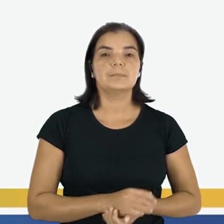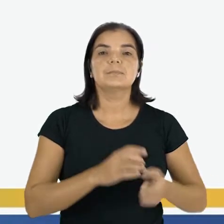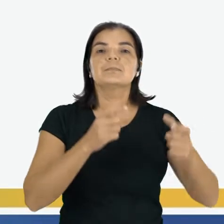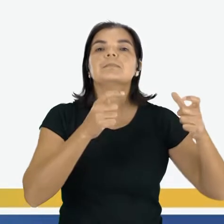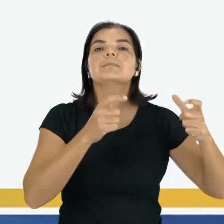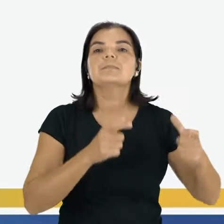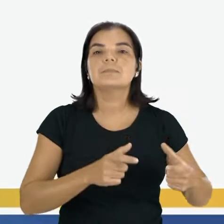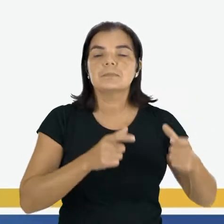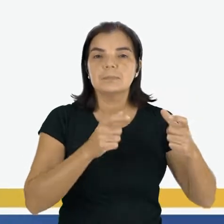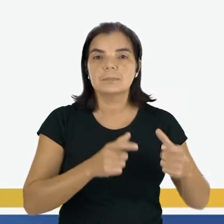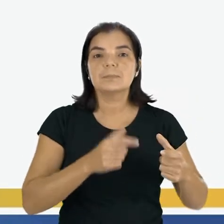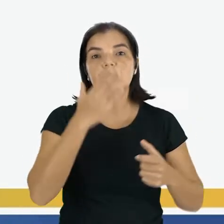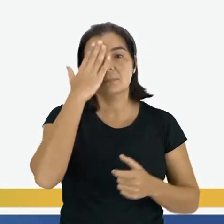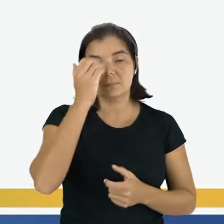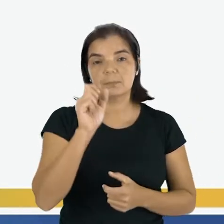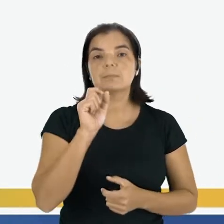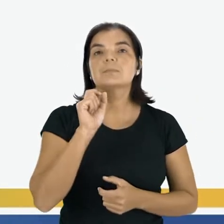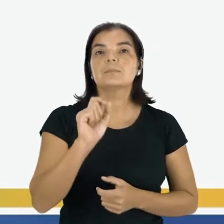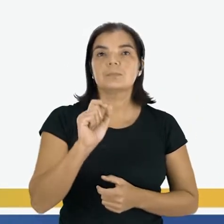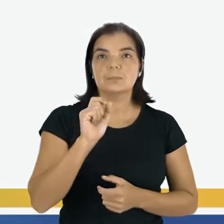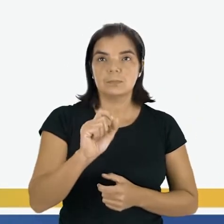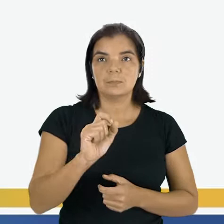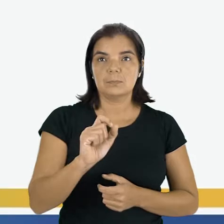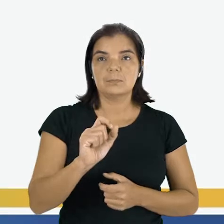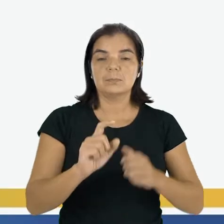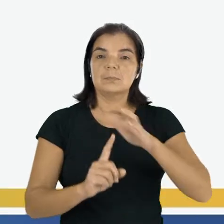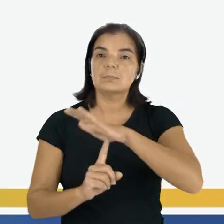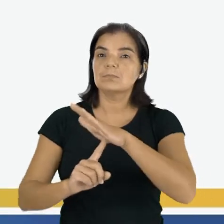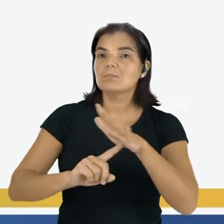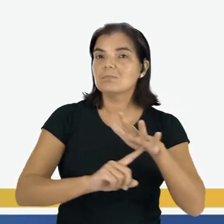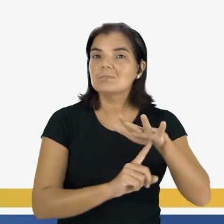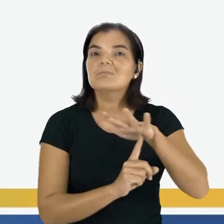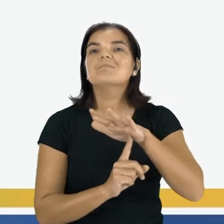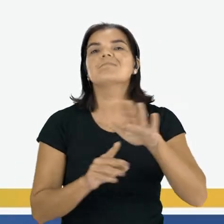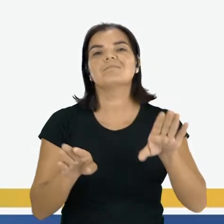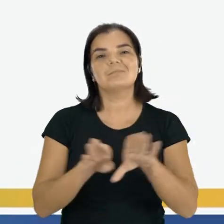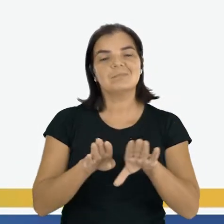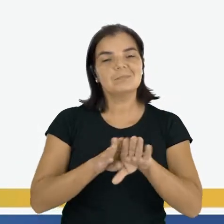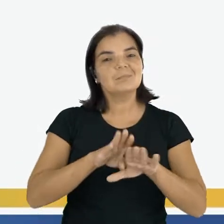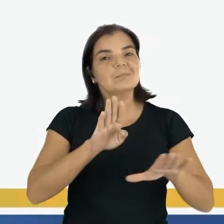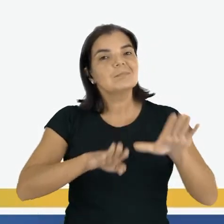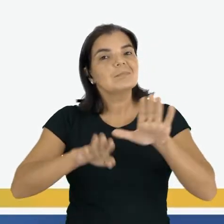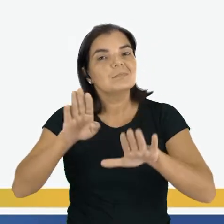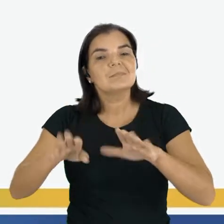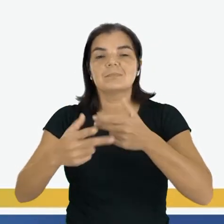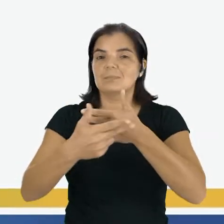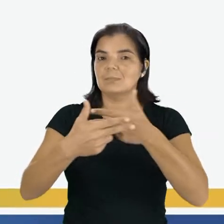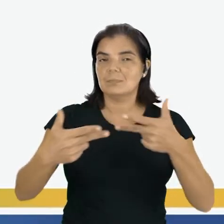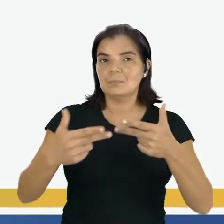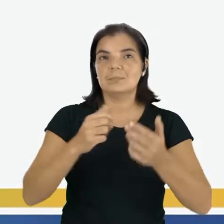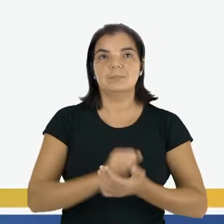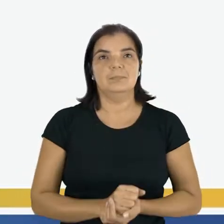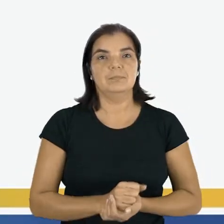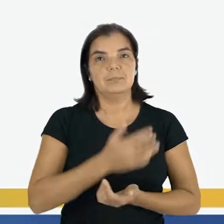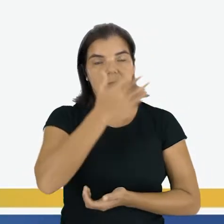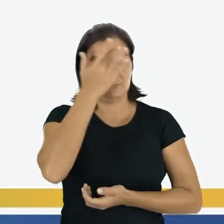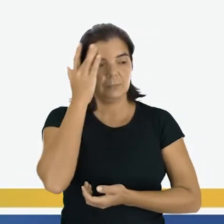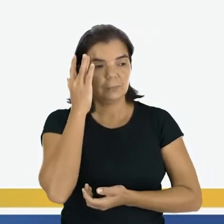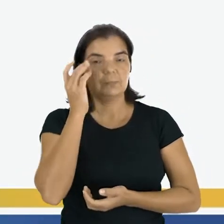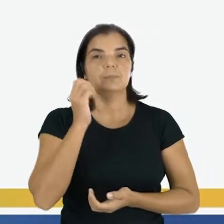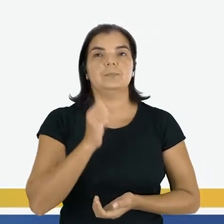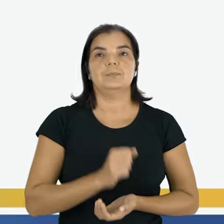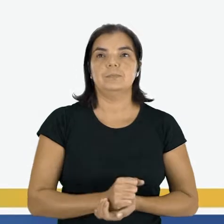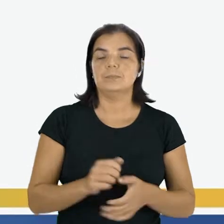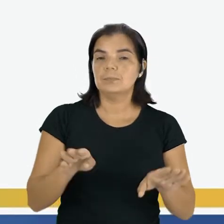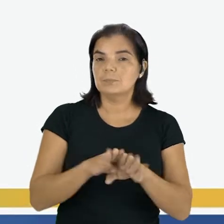Localização é saber situar-se e orientar-se em relação aos objetos, às pessoas